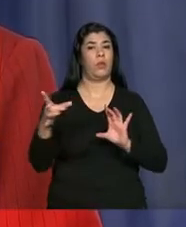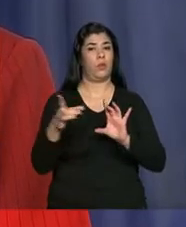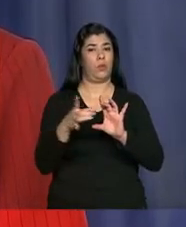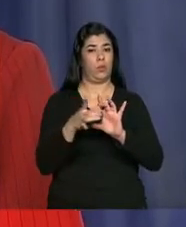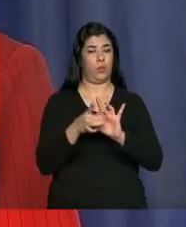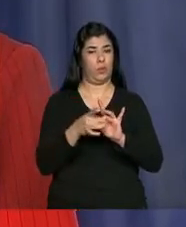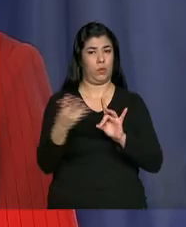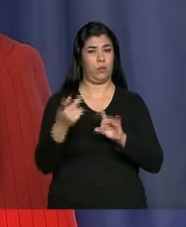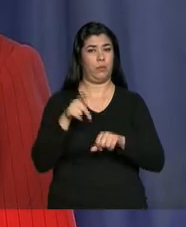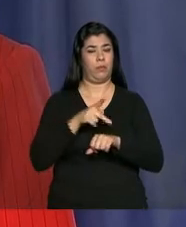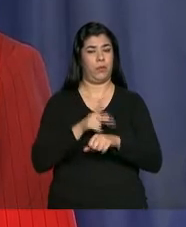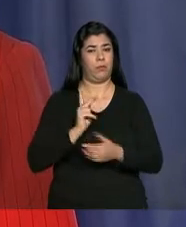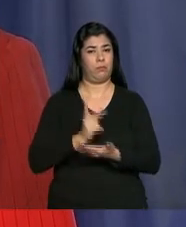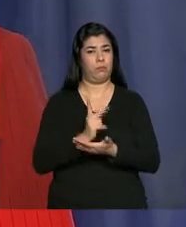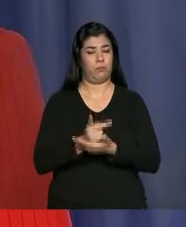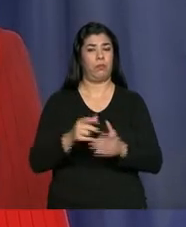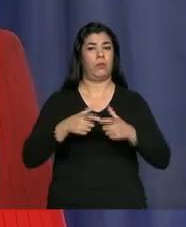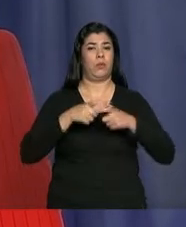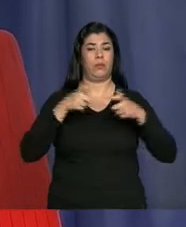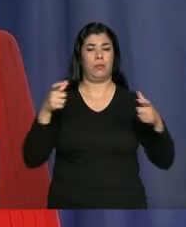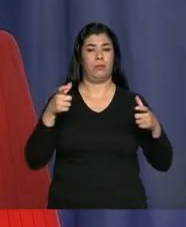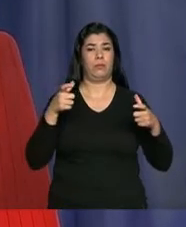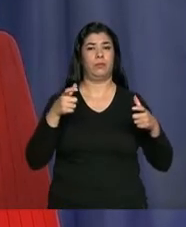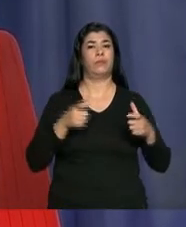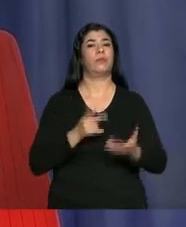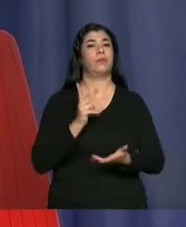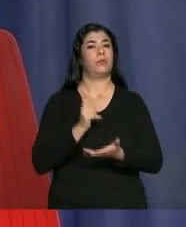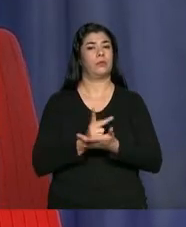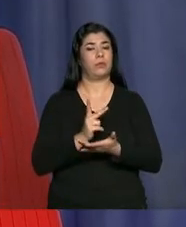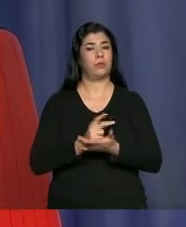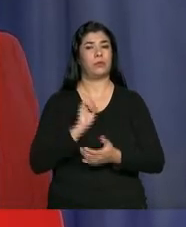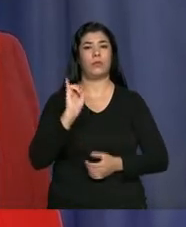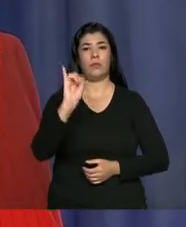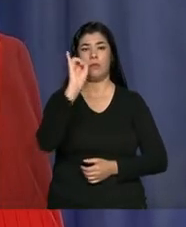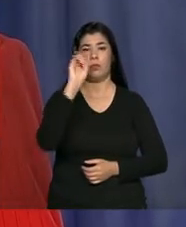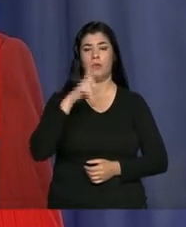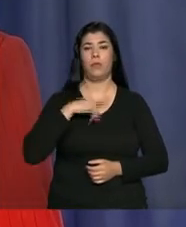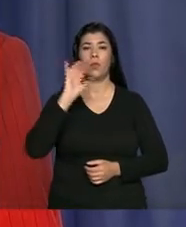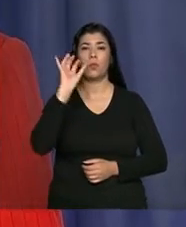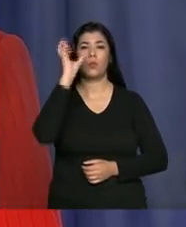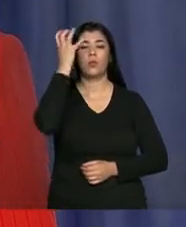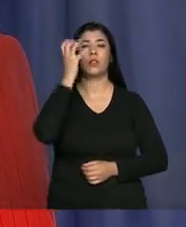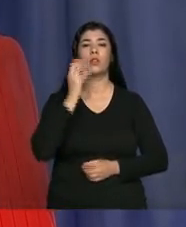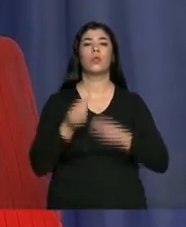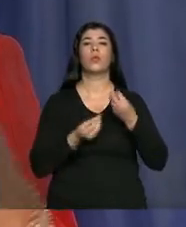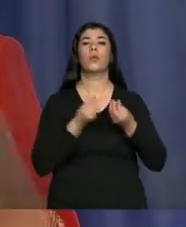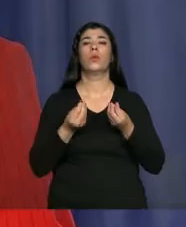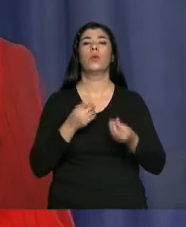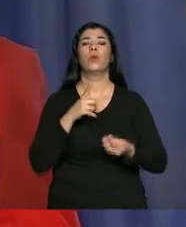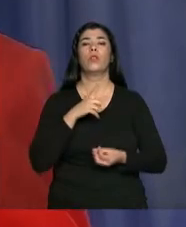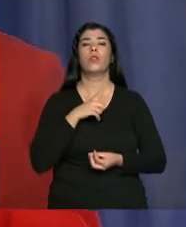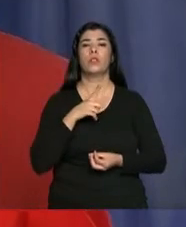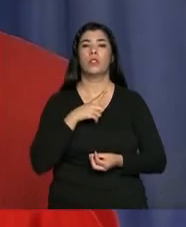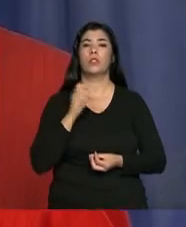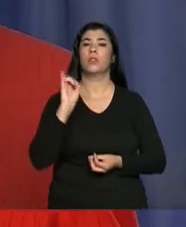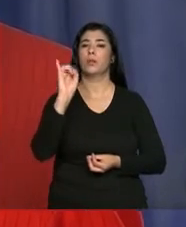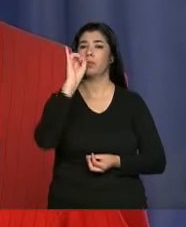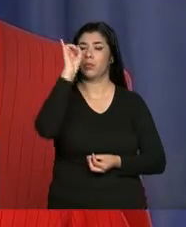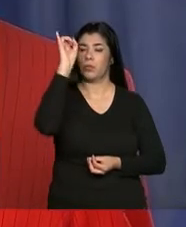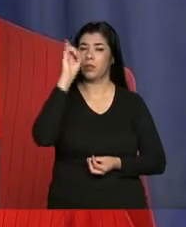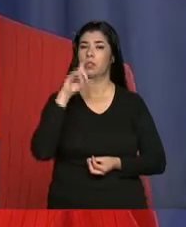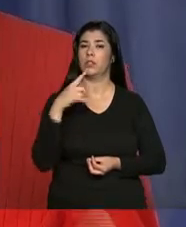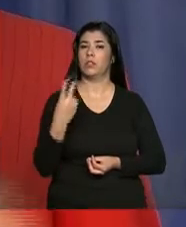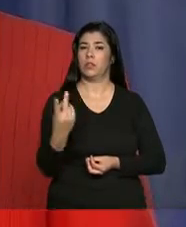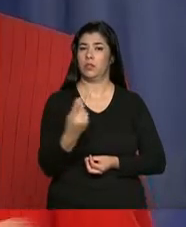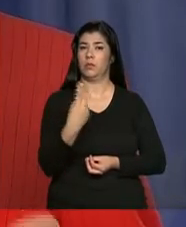expanda. E, ao mesmo tempo, também definimos como sendo muito importante para